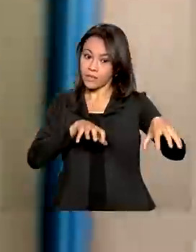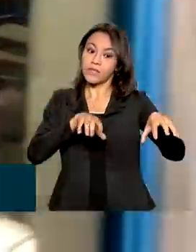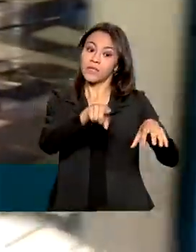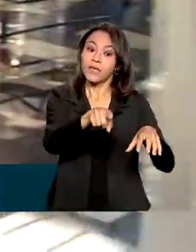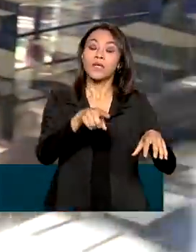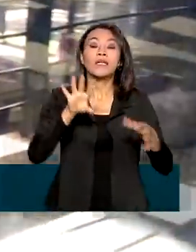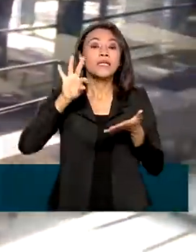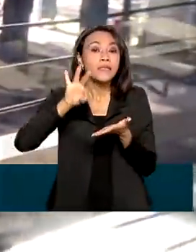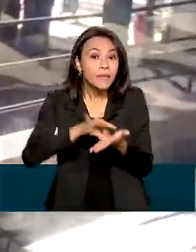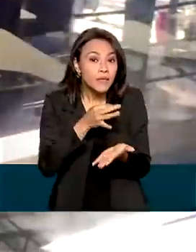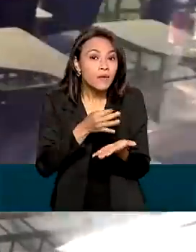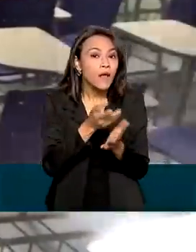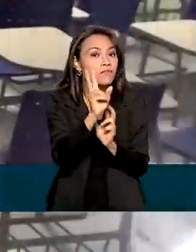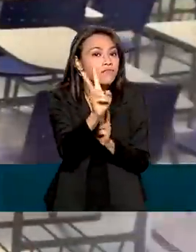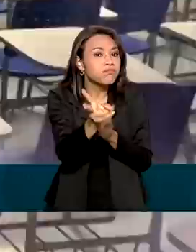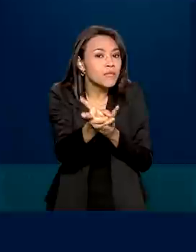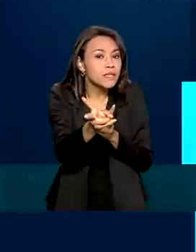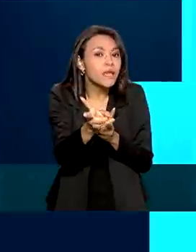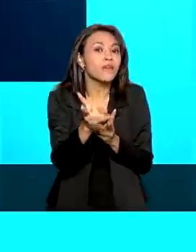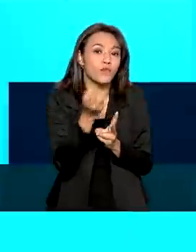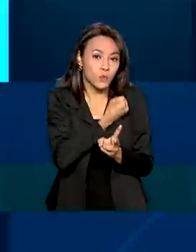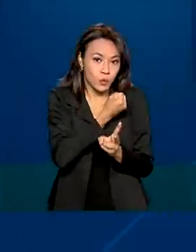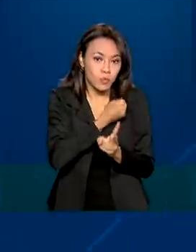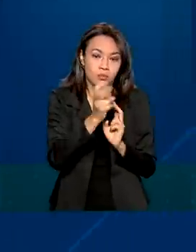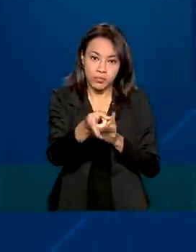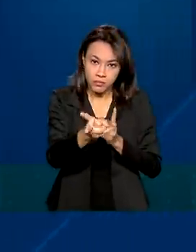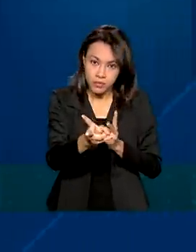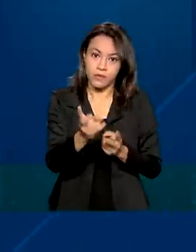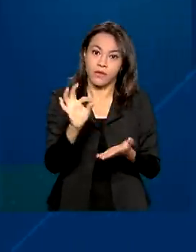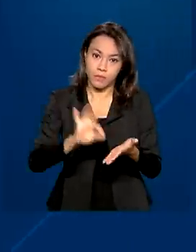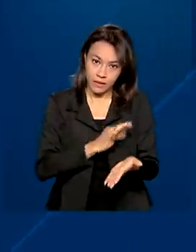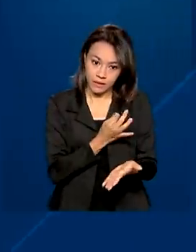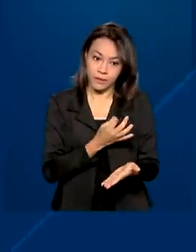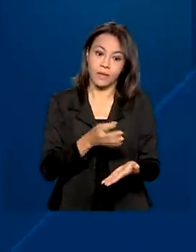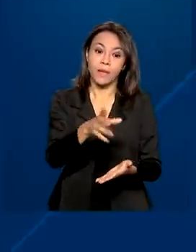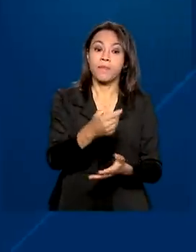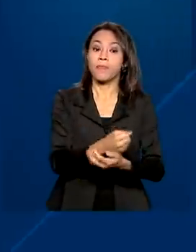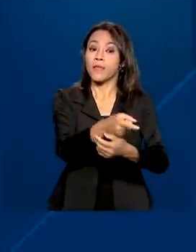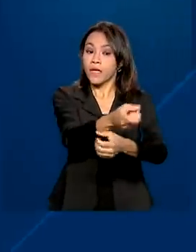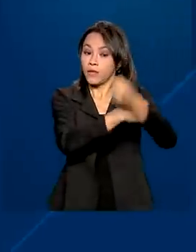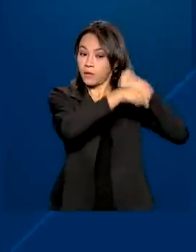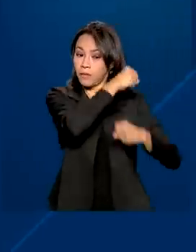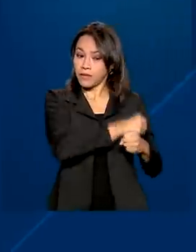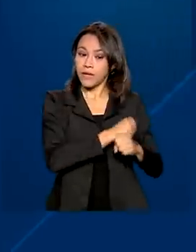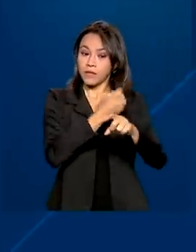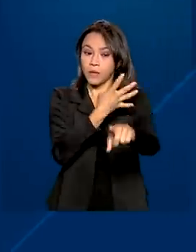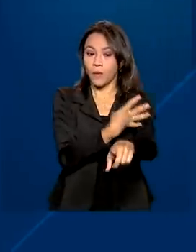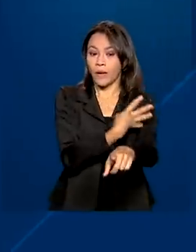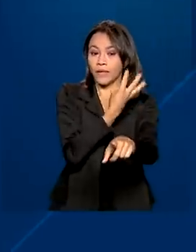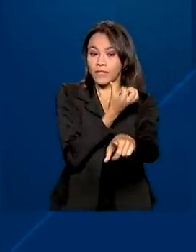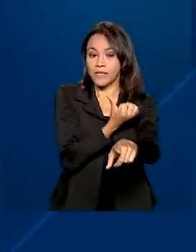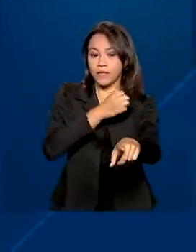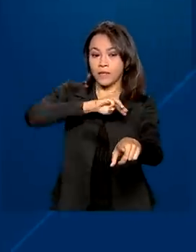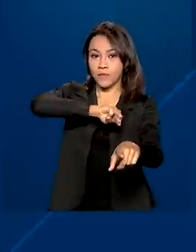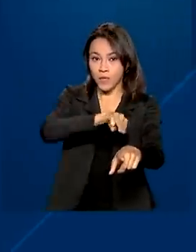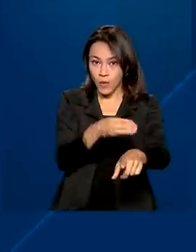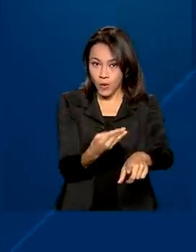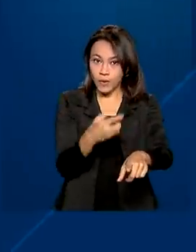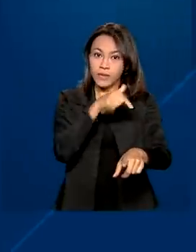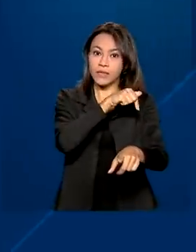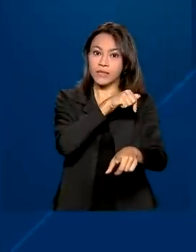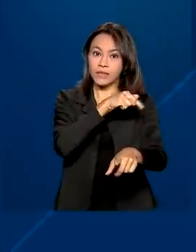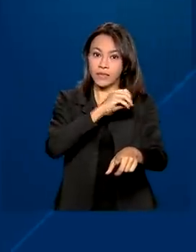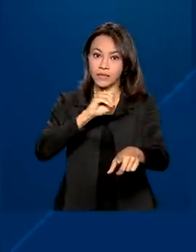manteve estável no país. Em 2021, foram registradas 46 milhões e